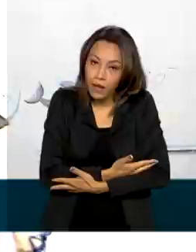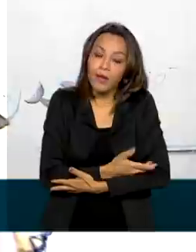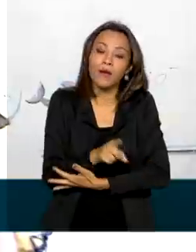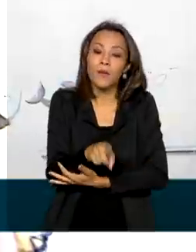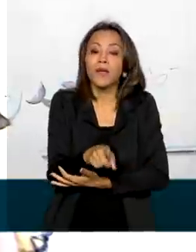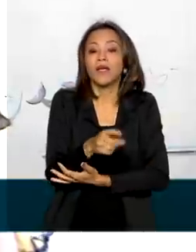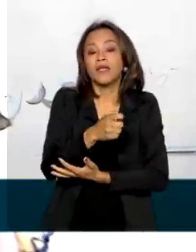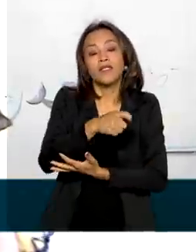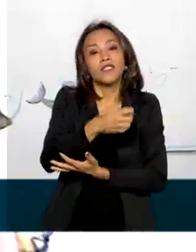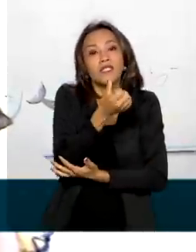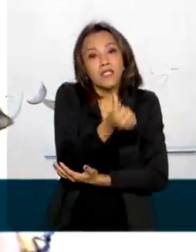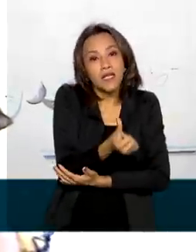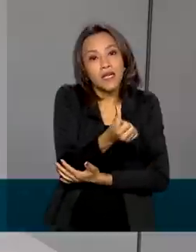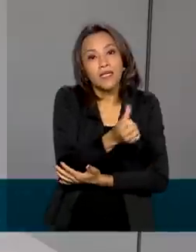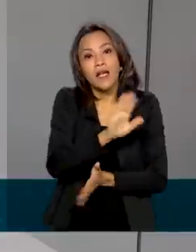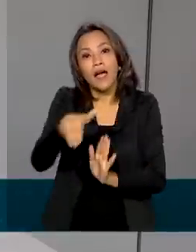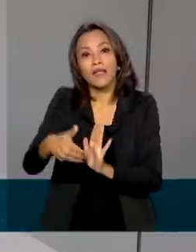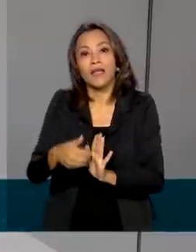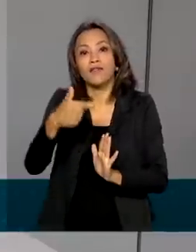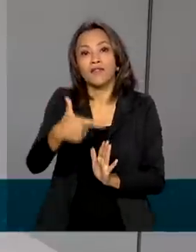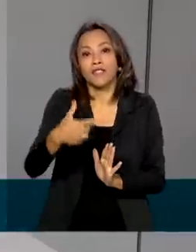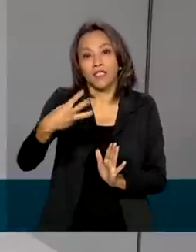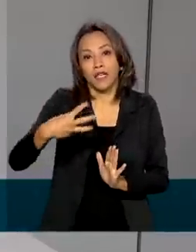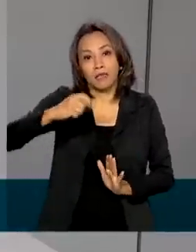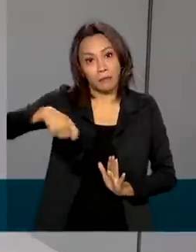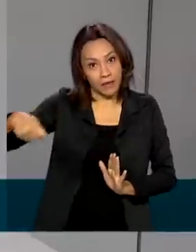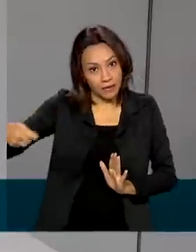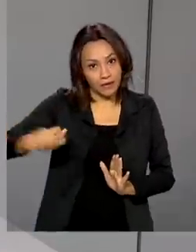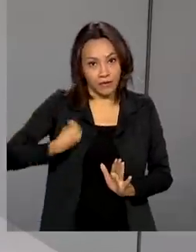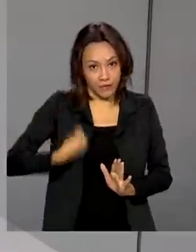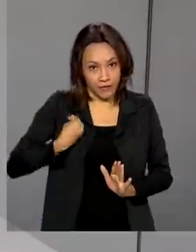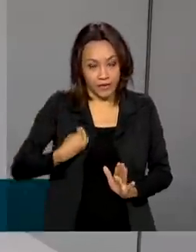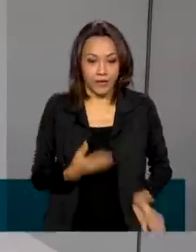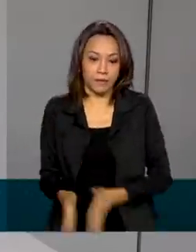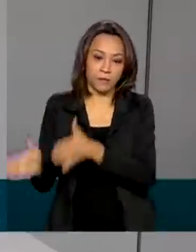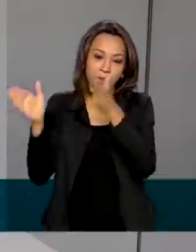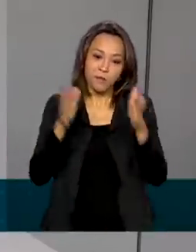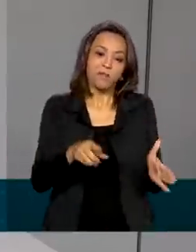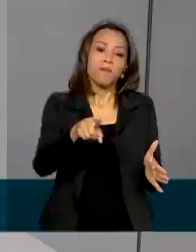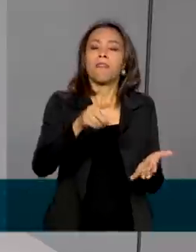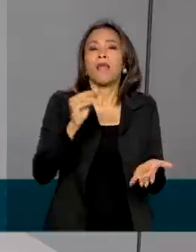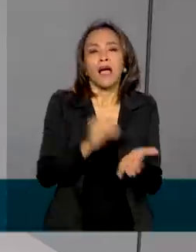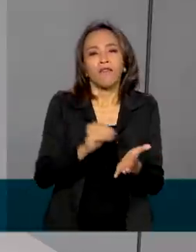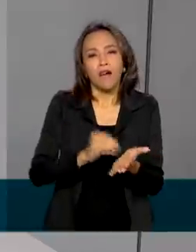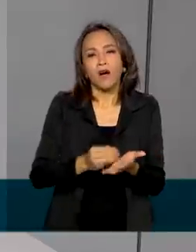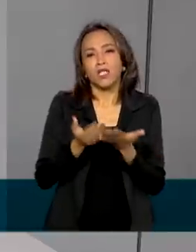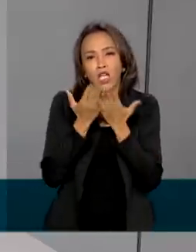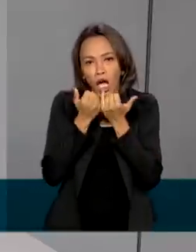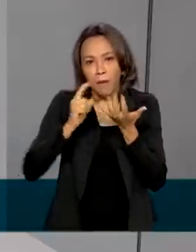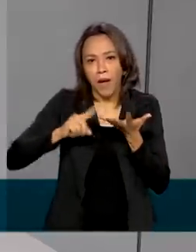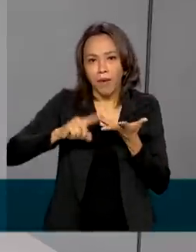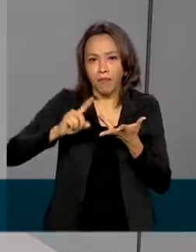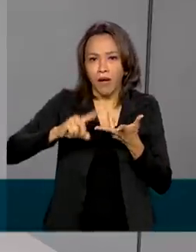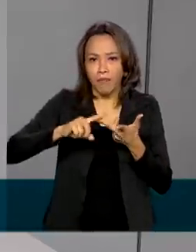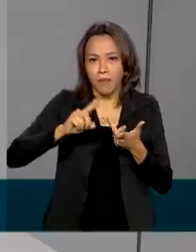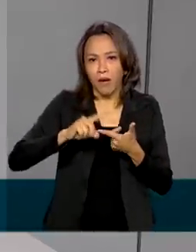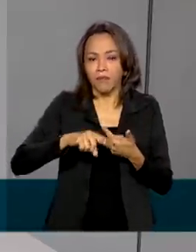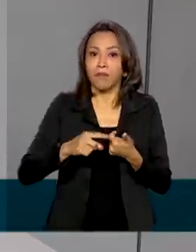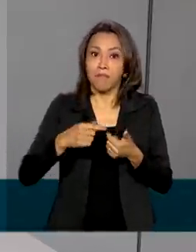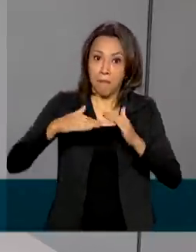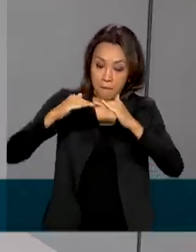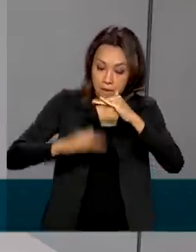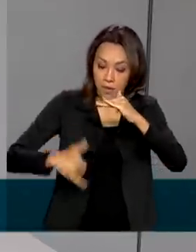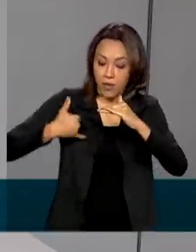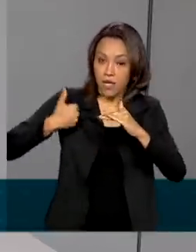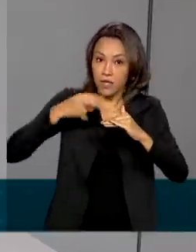23 meses de vida. A redução das prevalências das carências nutricionais das crianças brasileiras menores de 5 anos